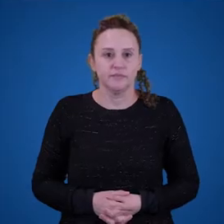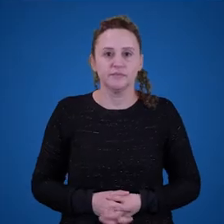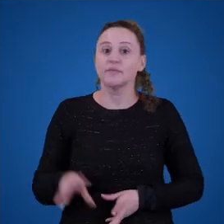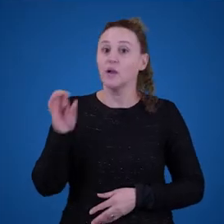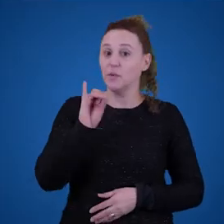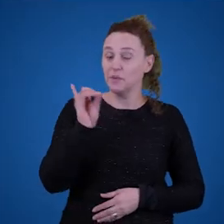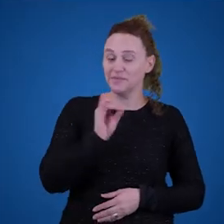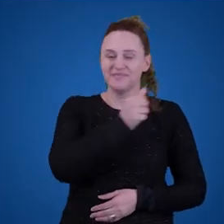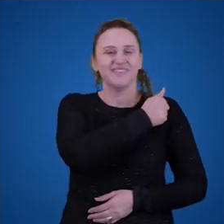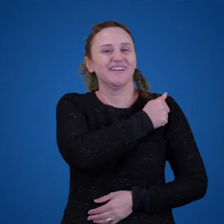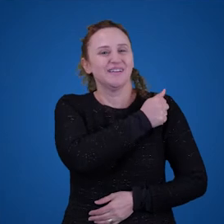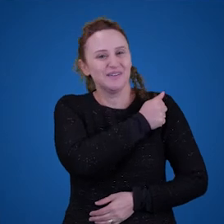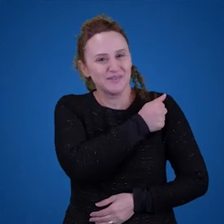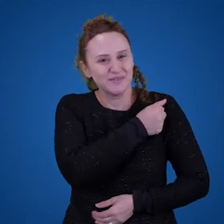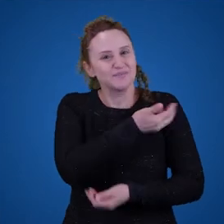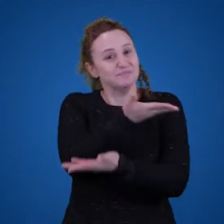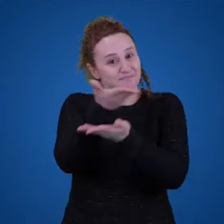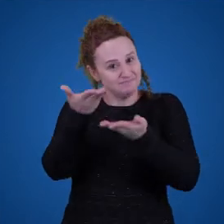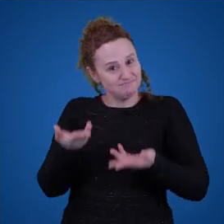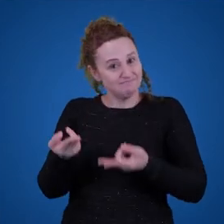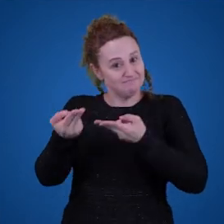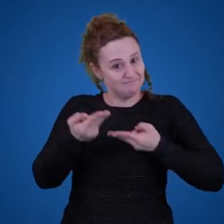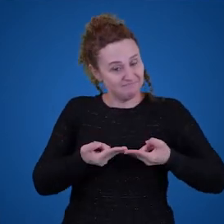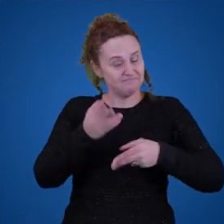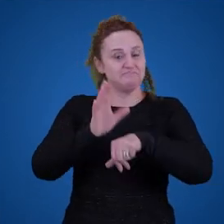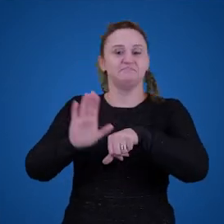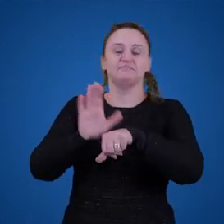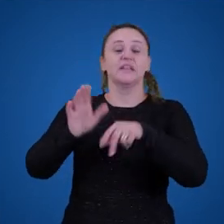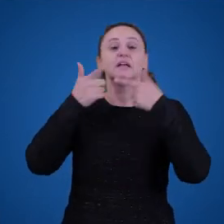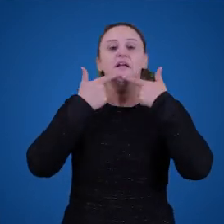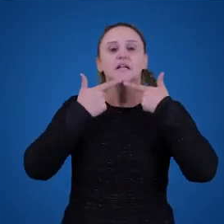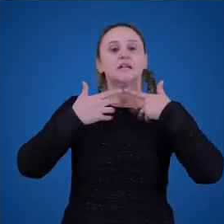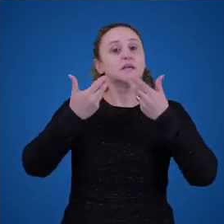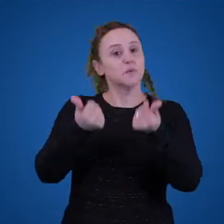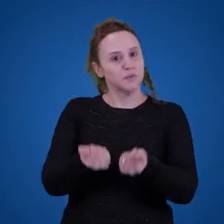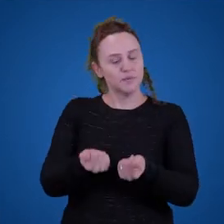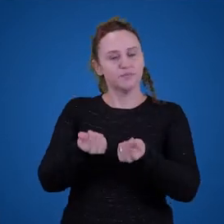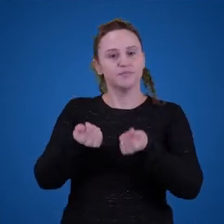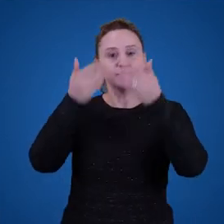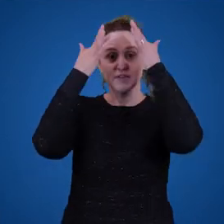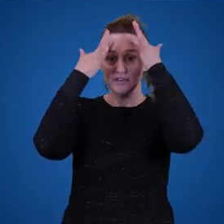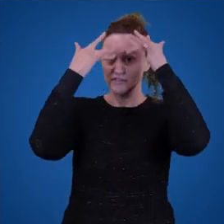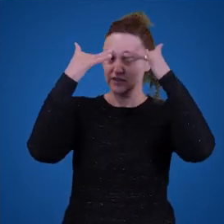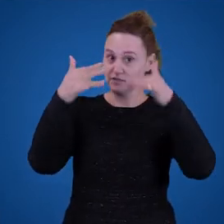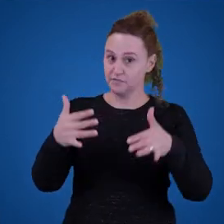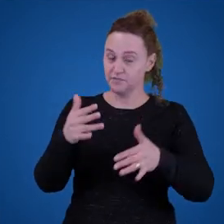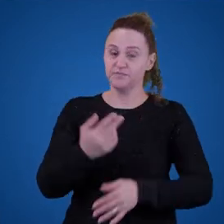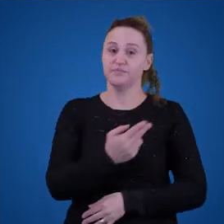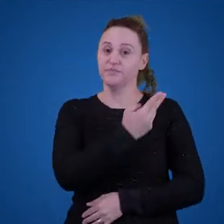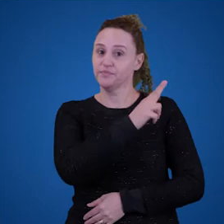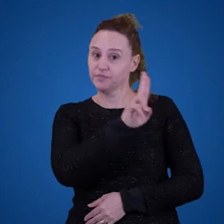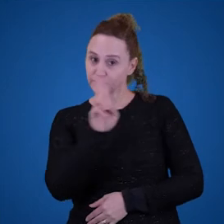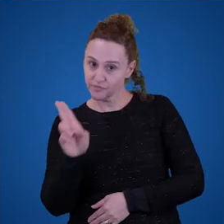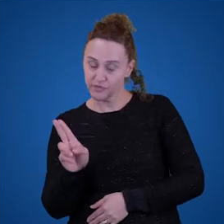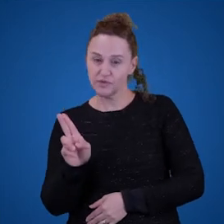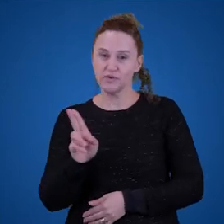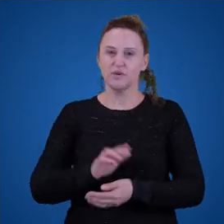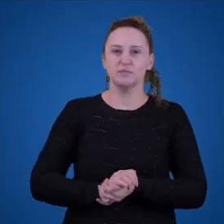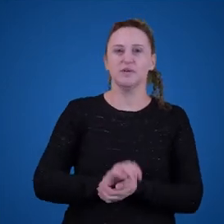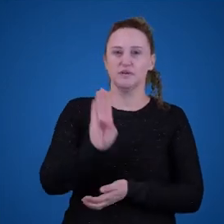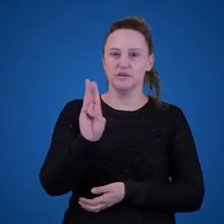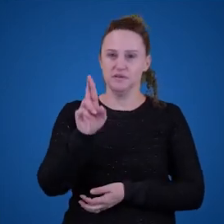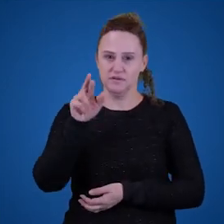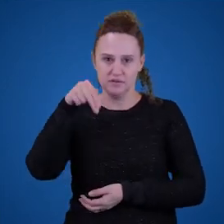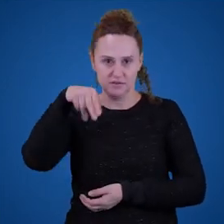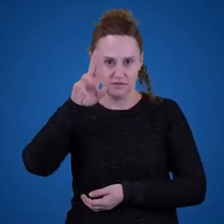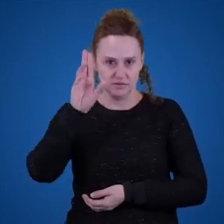Olá, alunos e alunas, sejam bem-vindos ao curso de Linguagem e Filosofia. Meu nome é Bruno Islão Gonçalves dos Santos